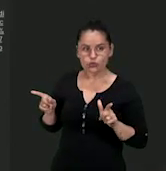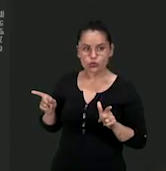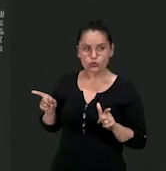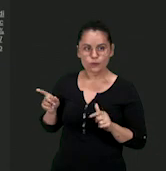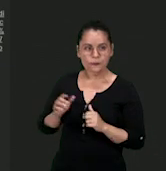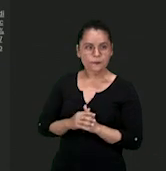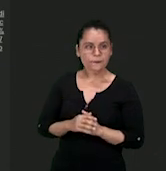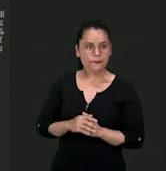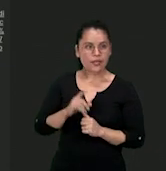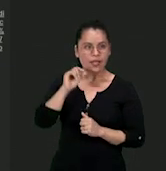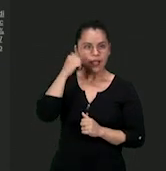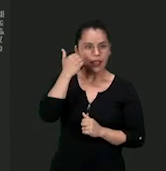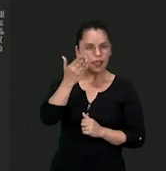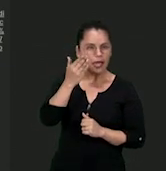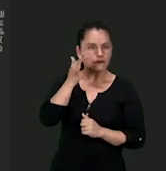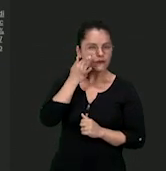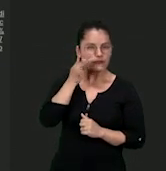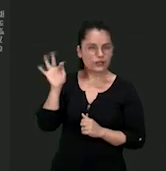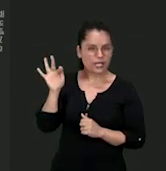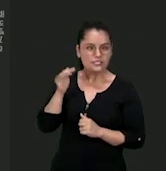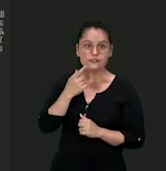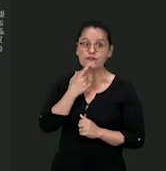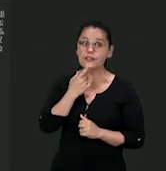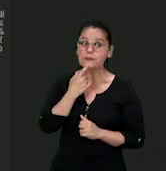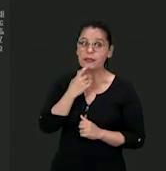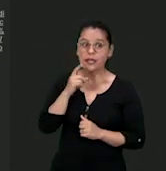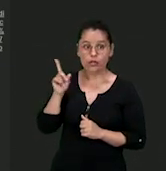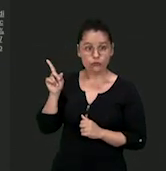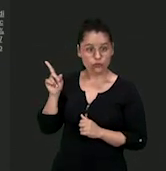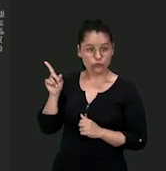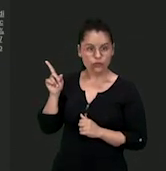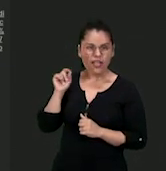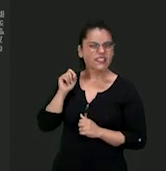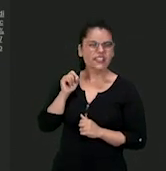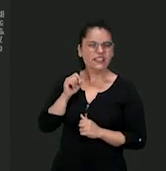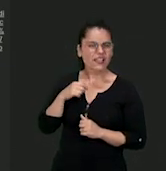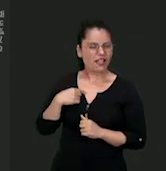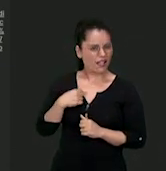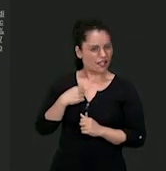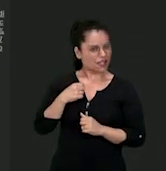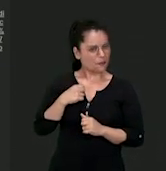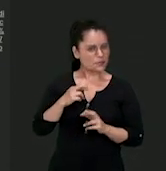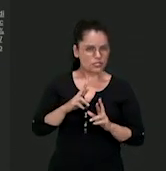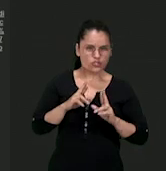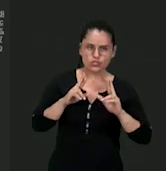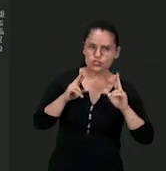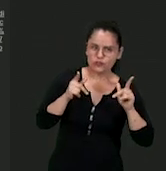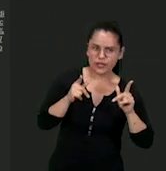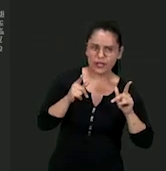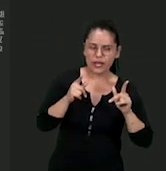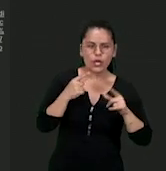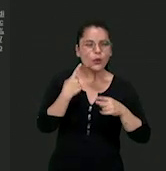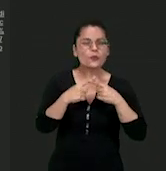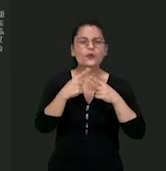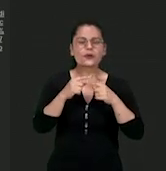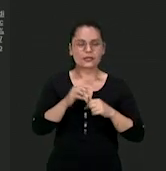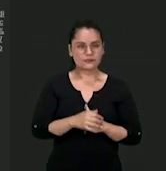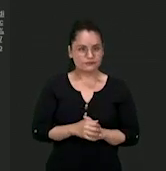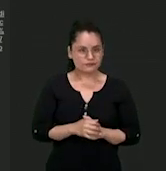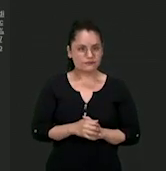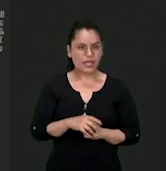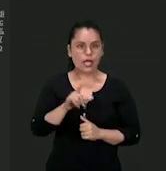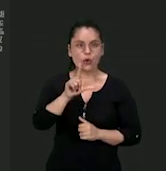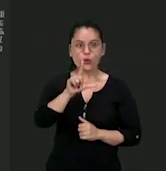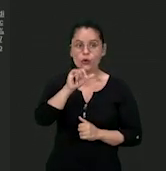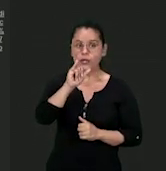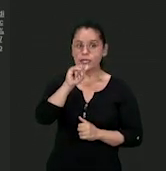seleção da França. Eu tenho um jogador jogando de vermelho. Quem que é esse cara, né, ou essa menina que joga de camisa diferente? Esse é o